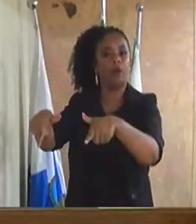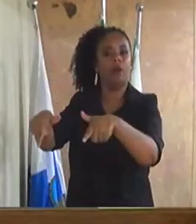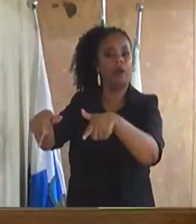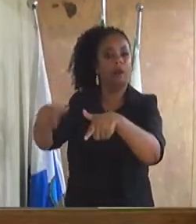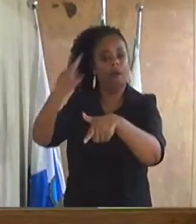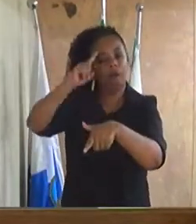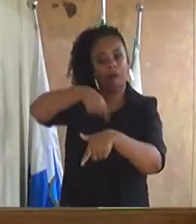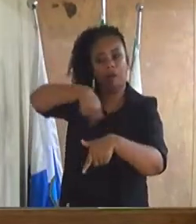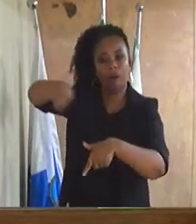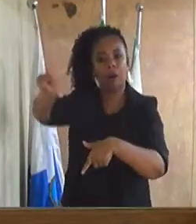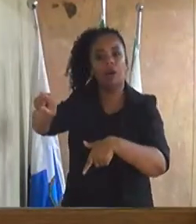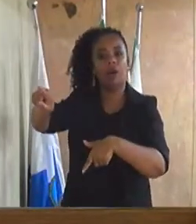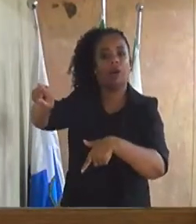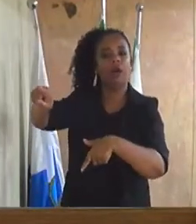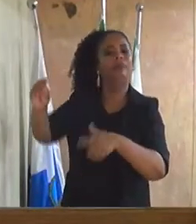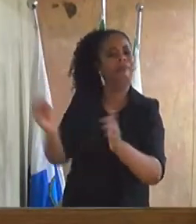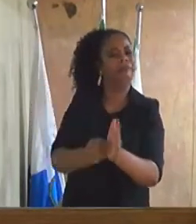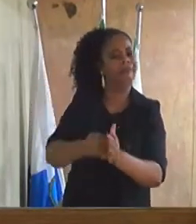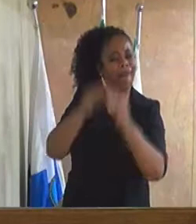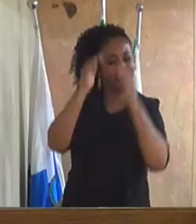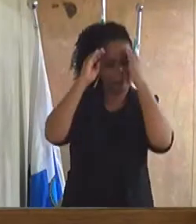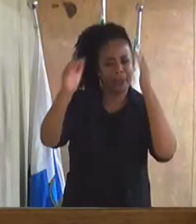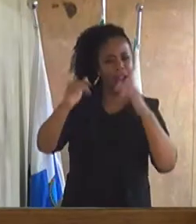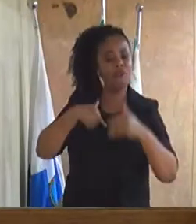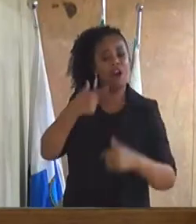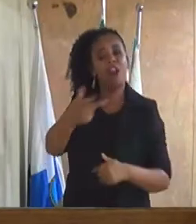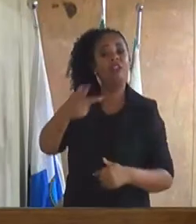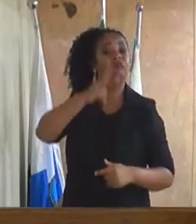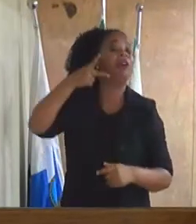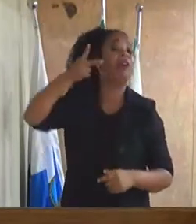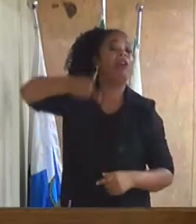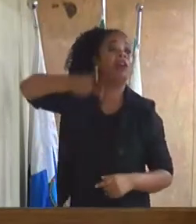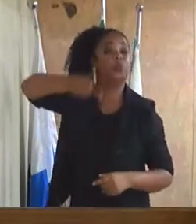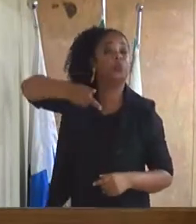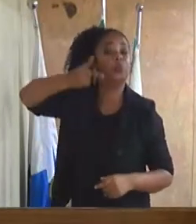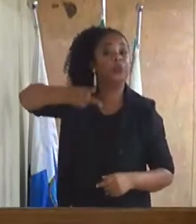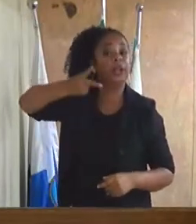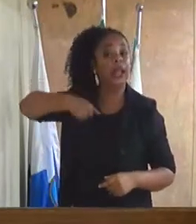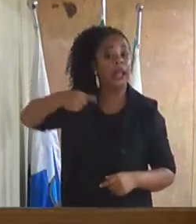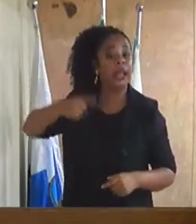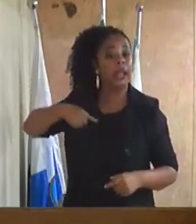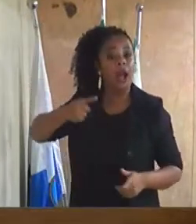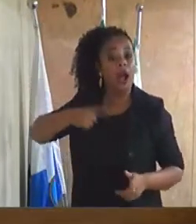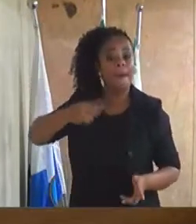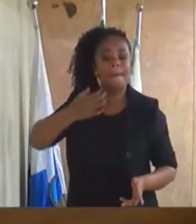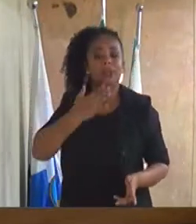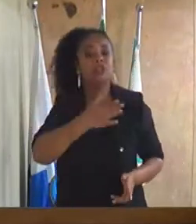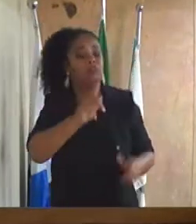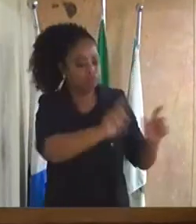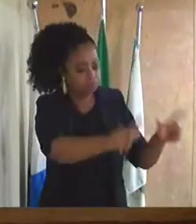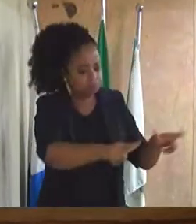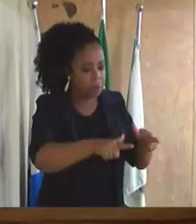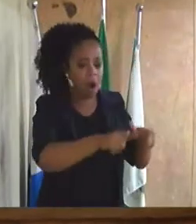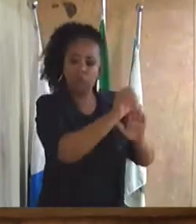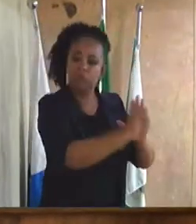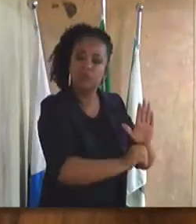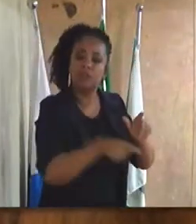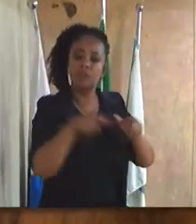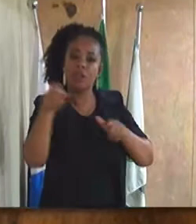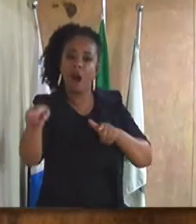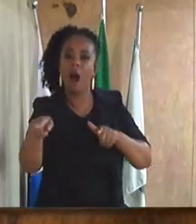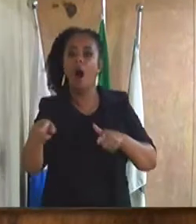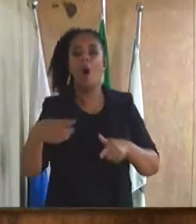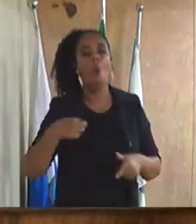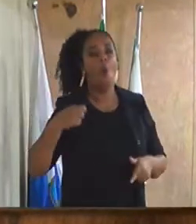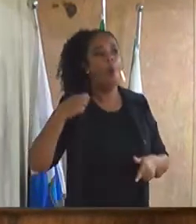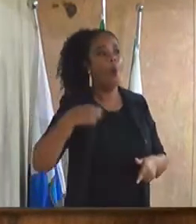mandaram a falta de respeito. Me identifiquei como vereador e eles pediram para que eu entregasse o porteiro e que o porteiro